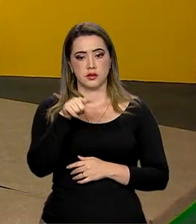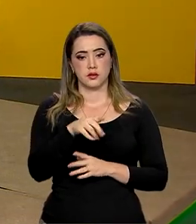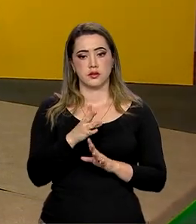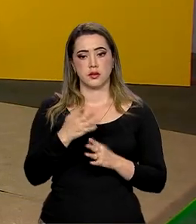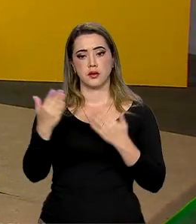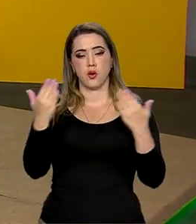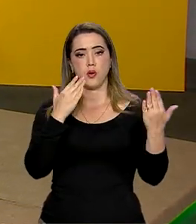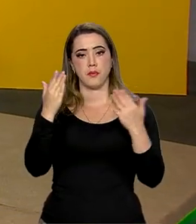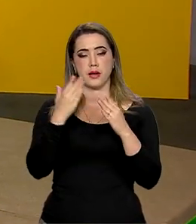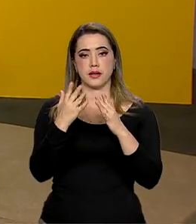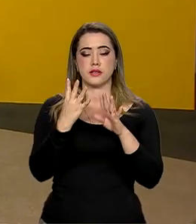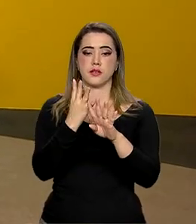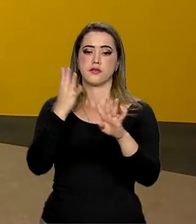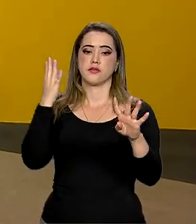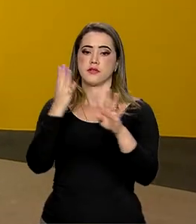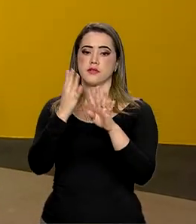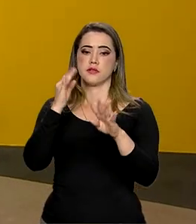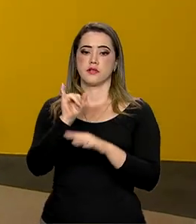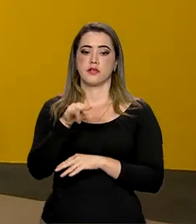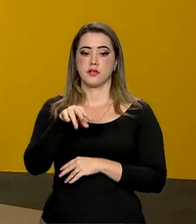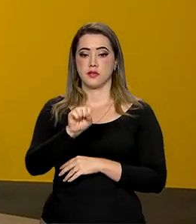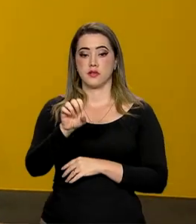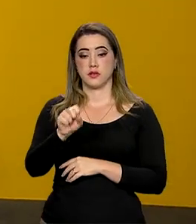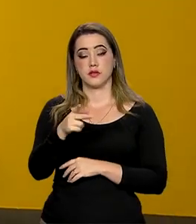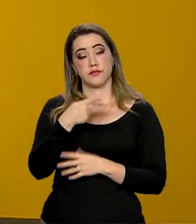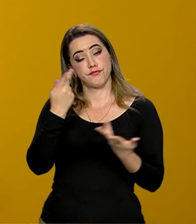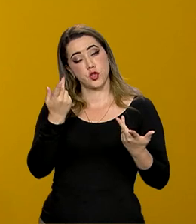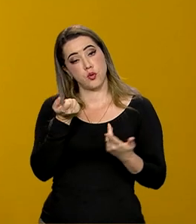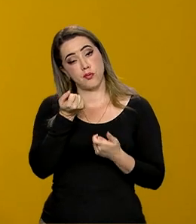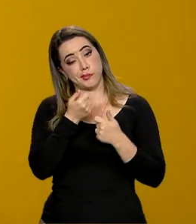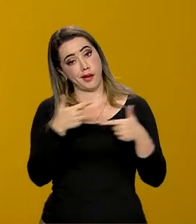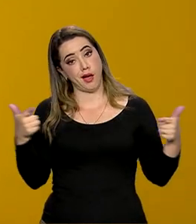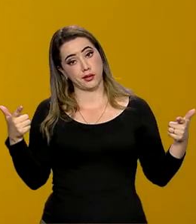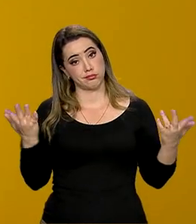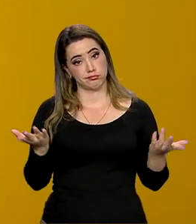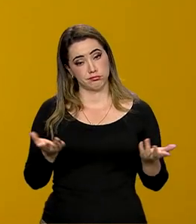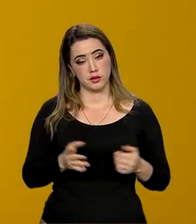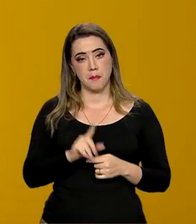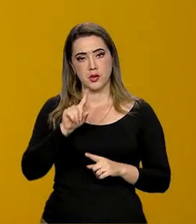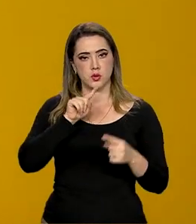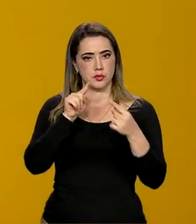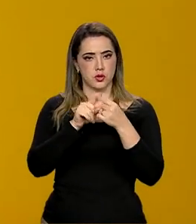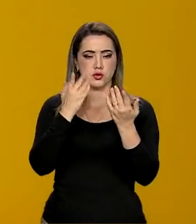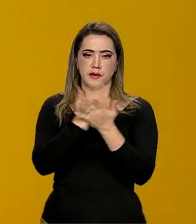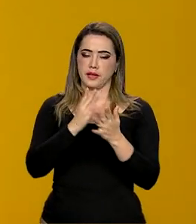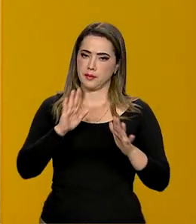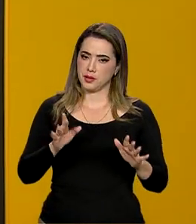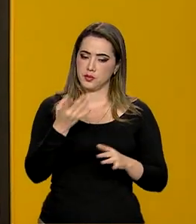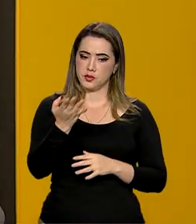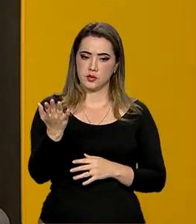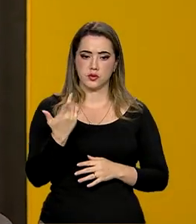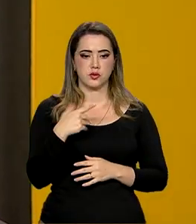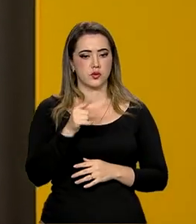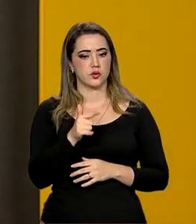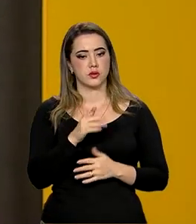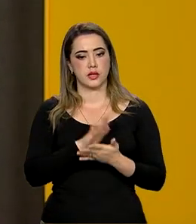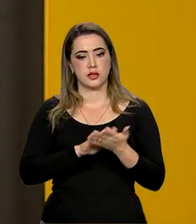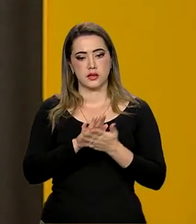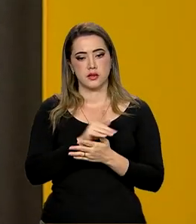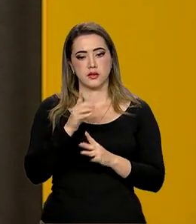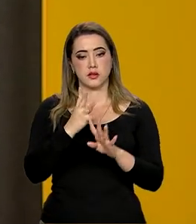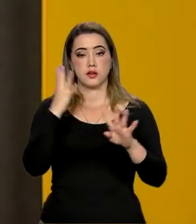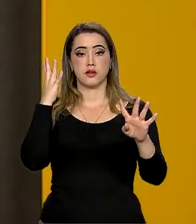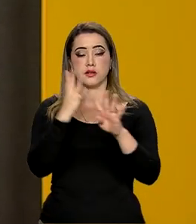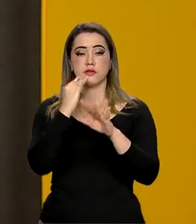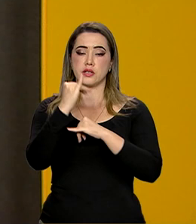a fila do INSS, né? Virou um ditado popular. Mas a meta é que acabe com esse ditado, né, presidente? Não dê mais motivo. Agora a fila é